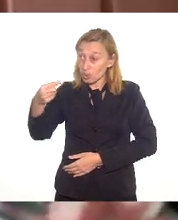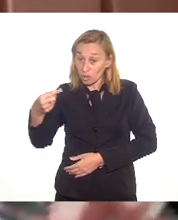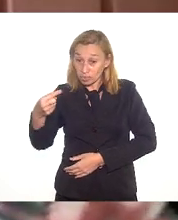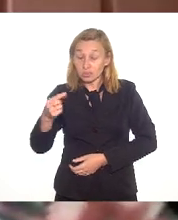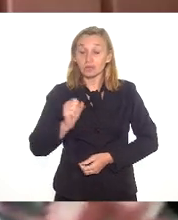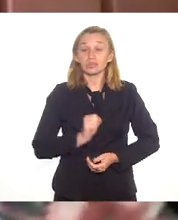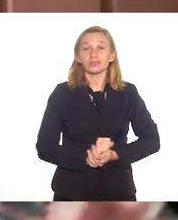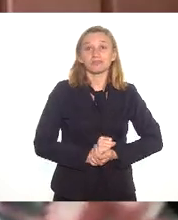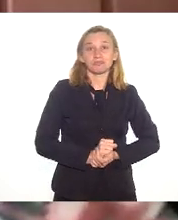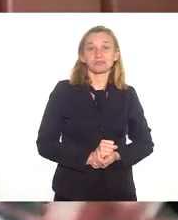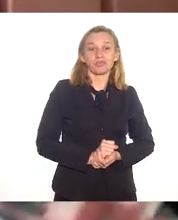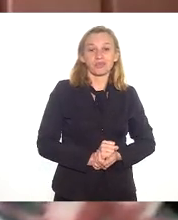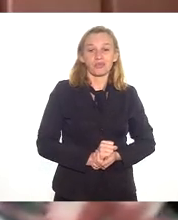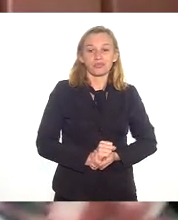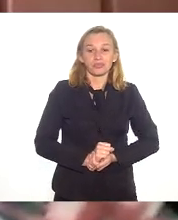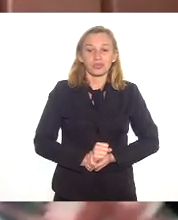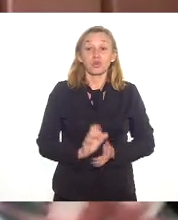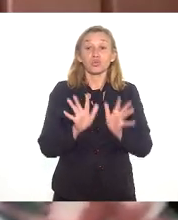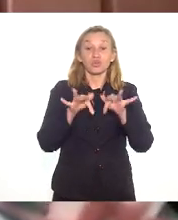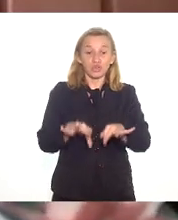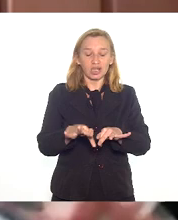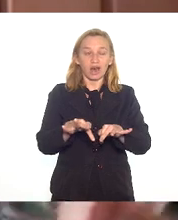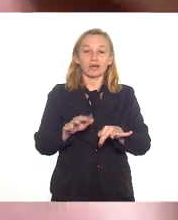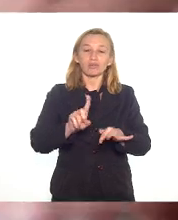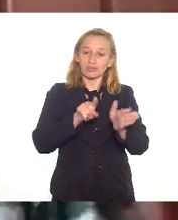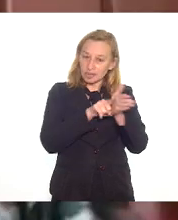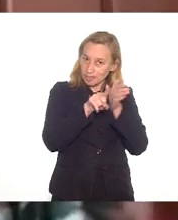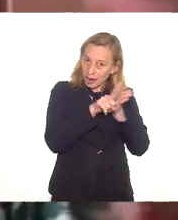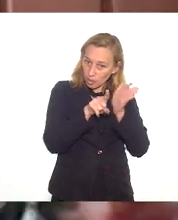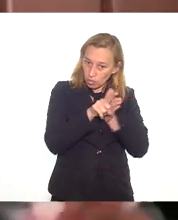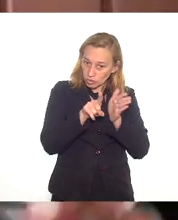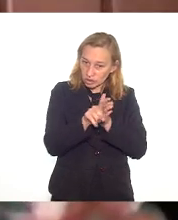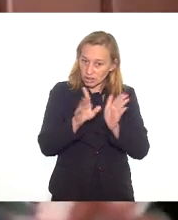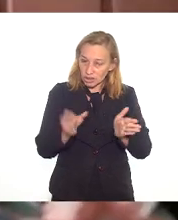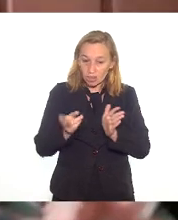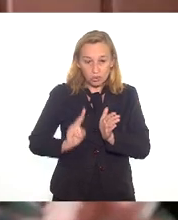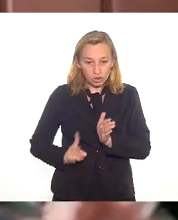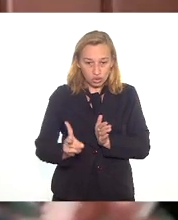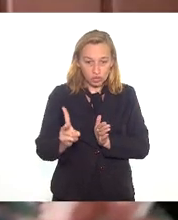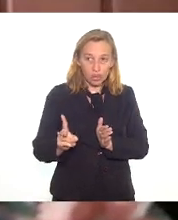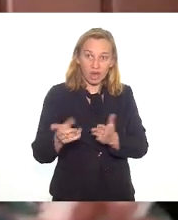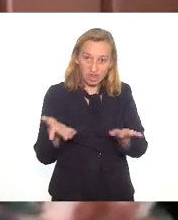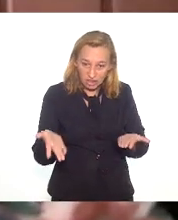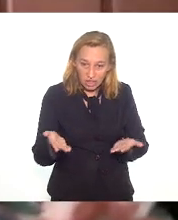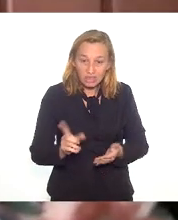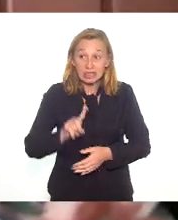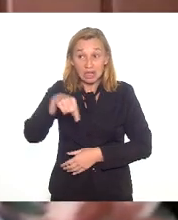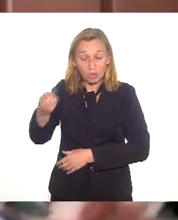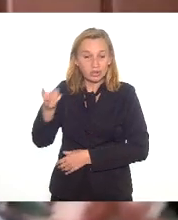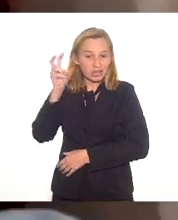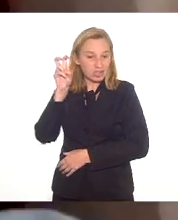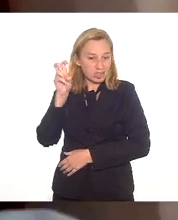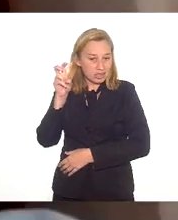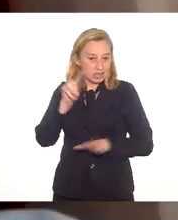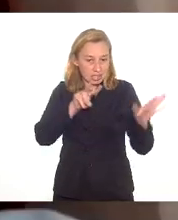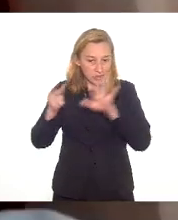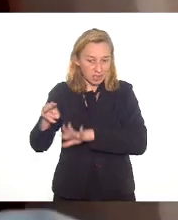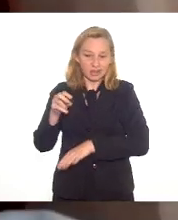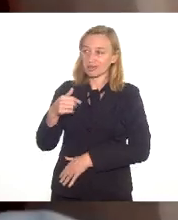para a gente trazer ao final e a gente vai ter continuidade desse processo já na semana que vem.